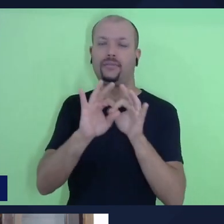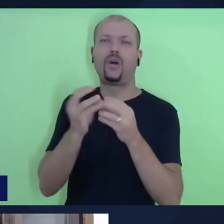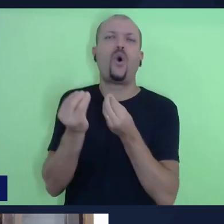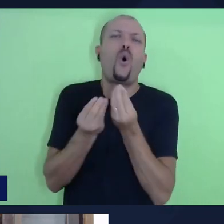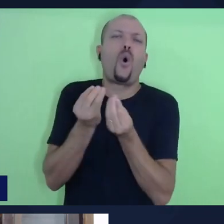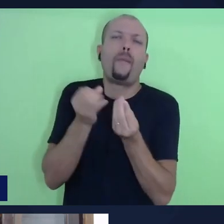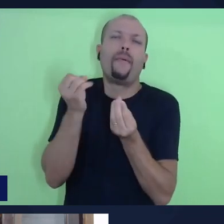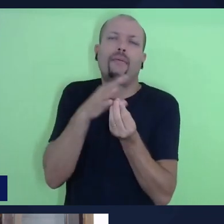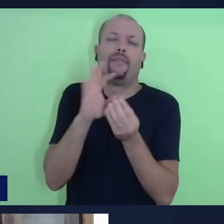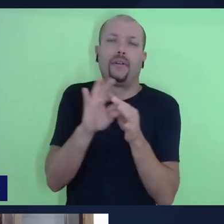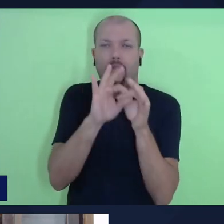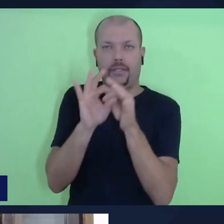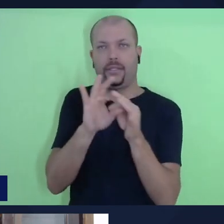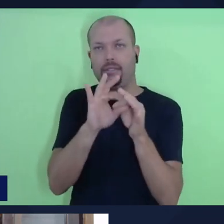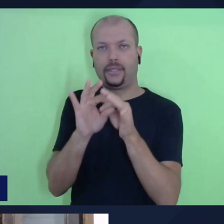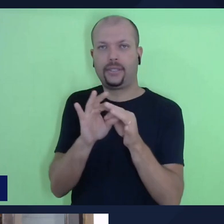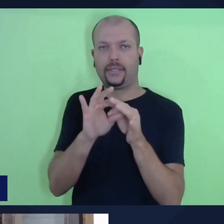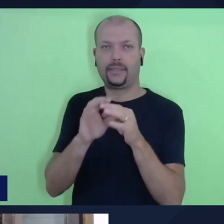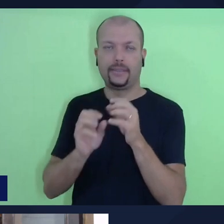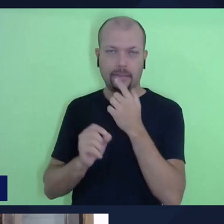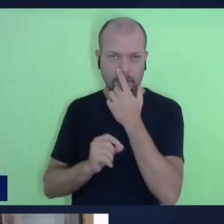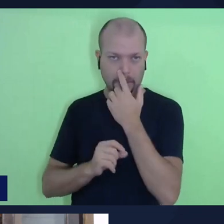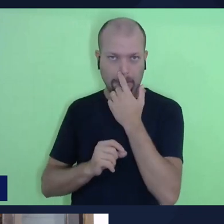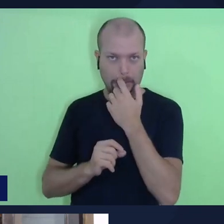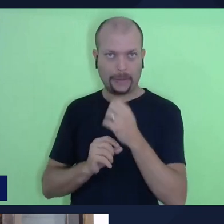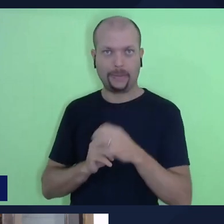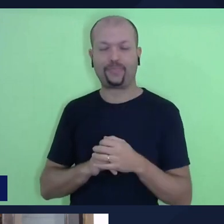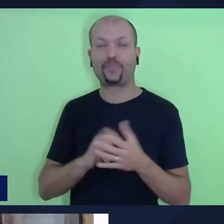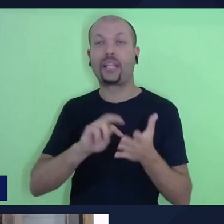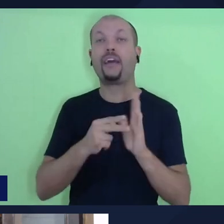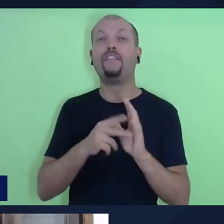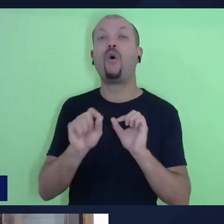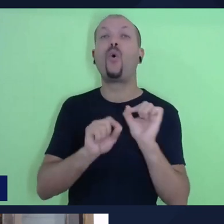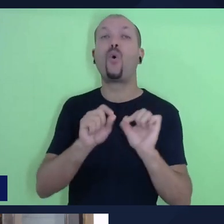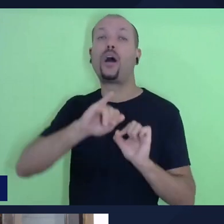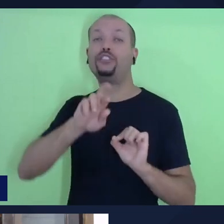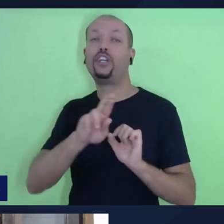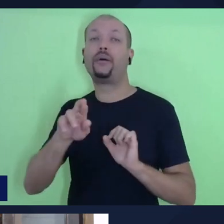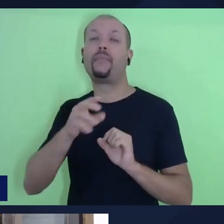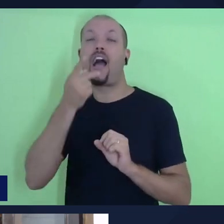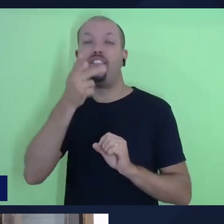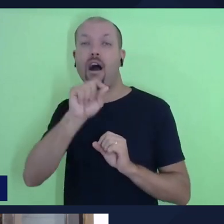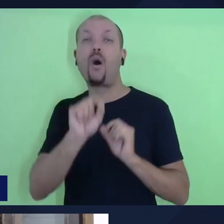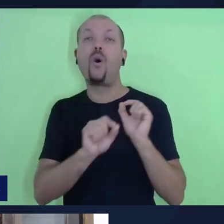aliança que ele vai estabelecer? É dito lá por Jeremias que Deus vai